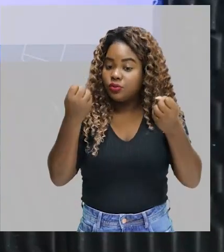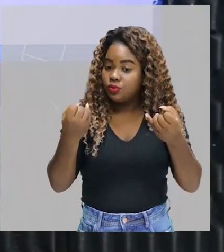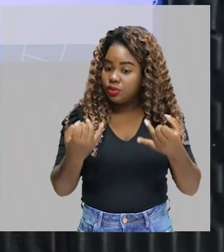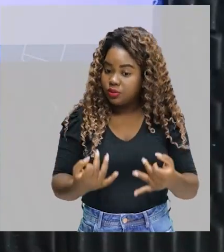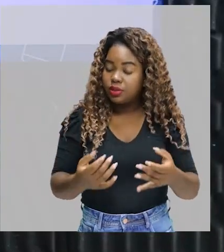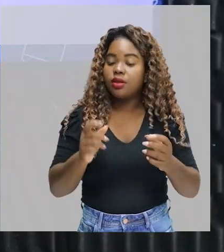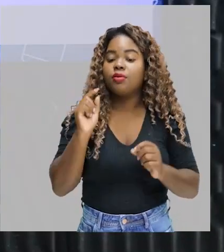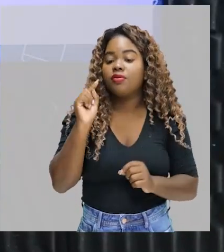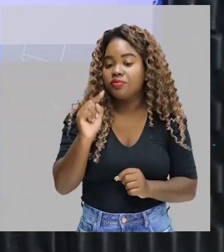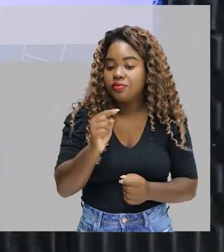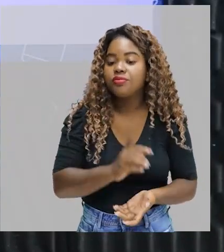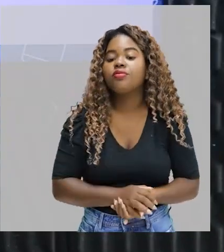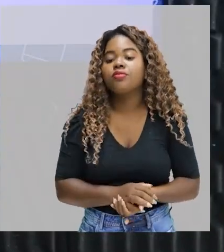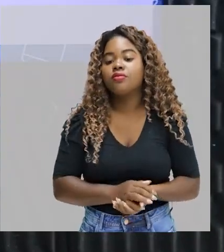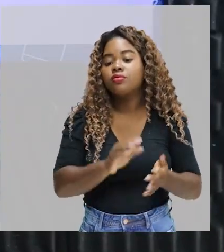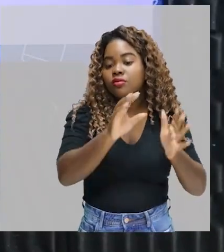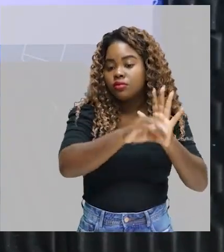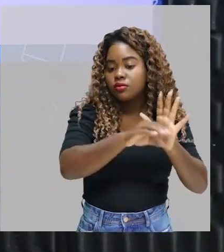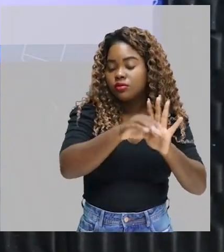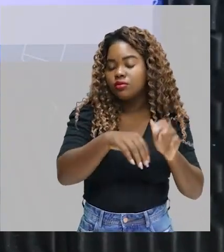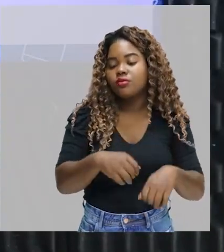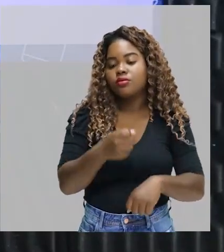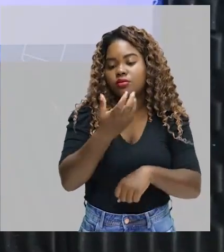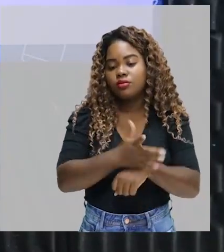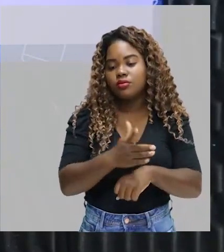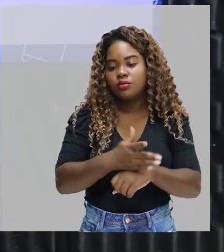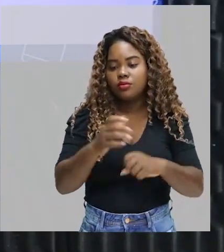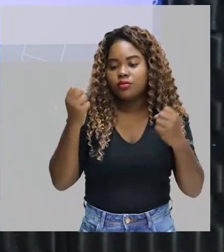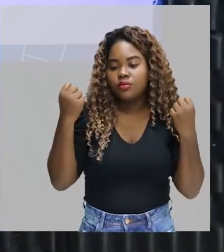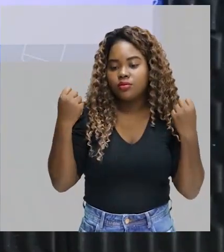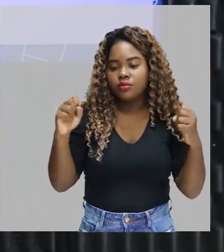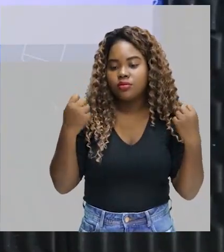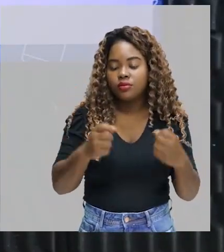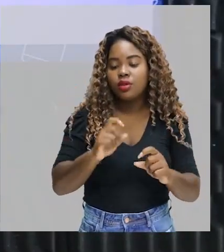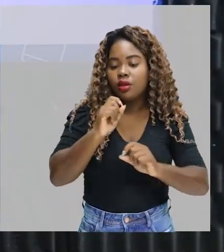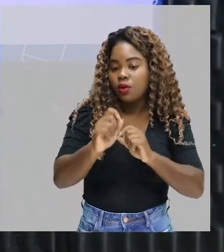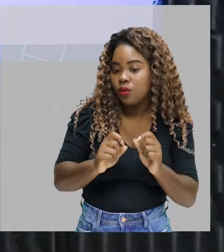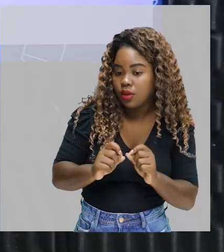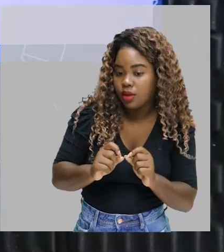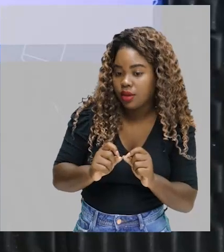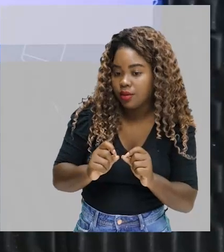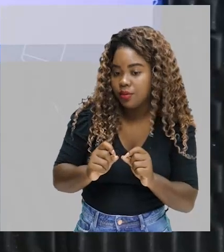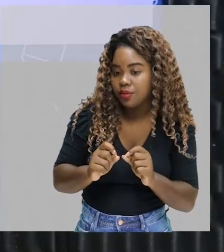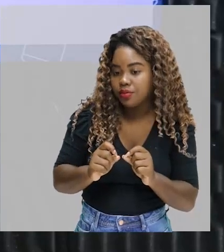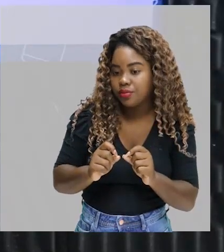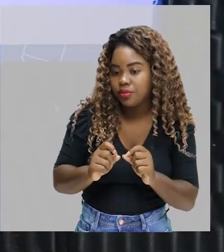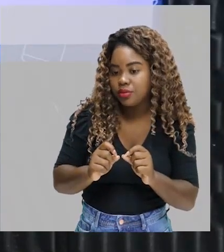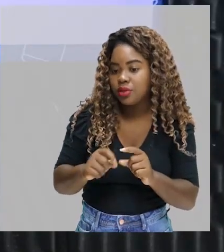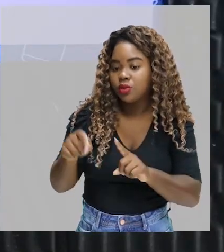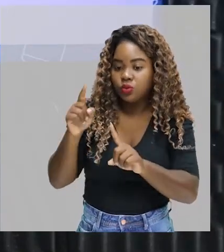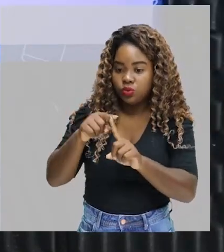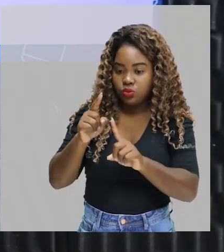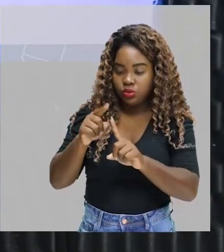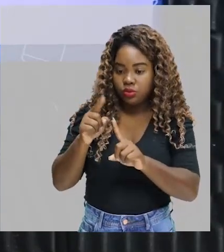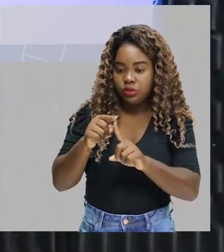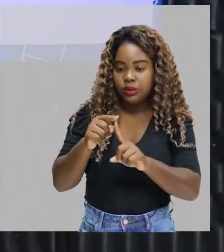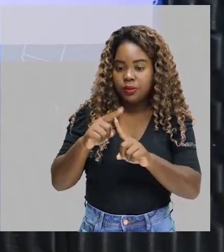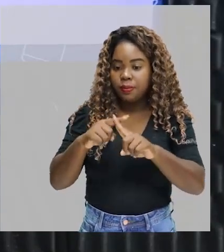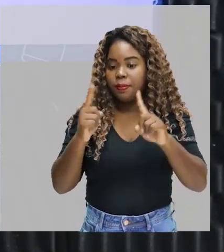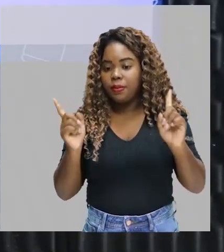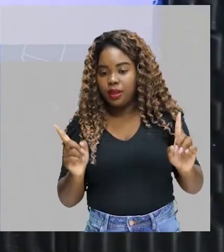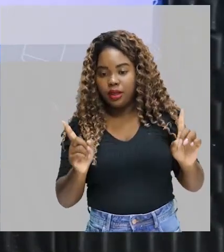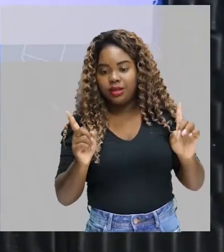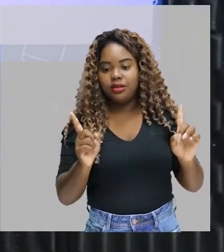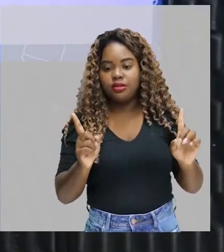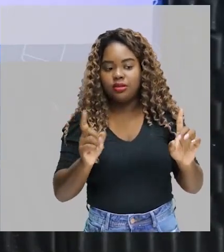de exercício físico que eu dei na aula passada. Exercício físico é uma atividade física, porém é uma atividade física que